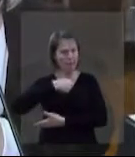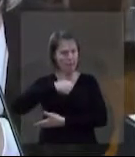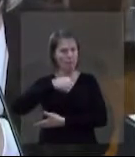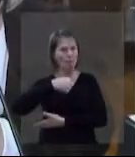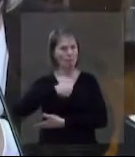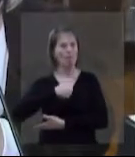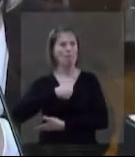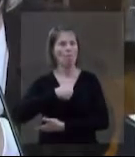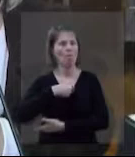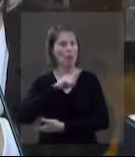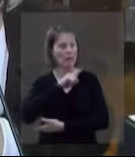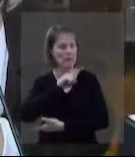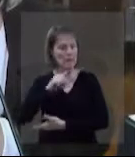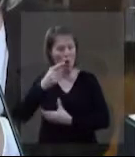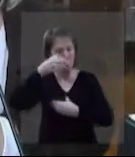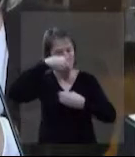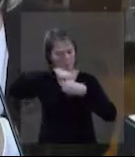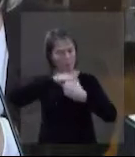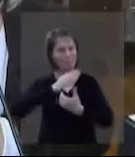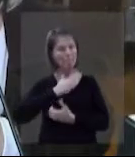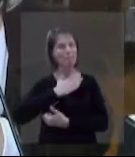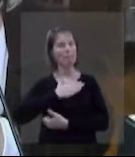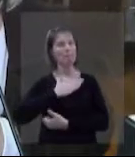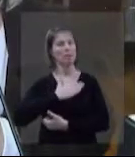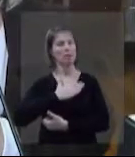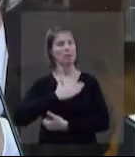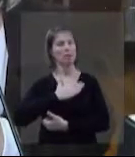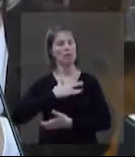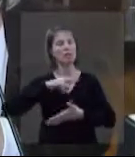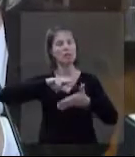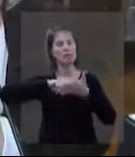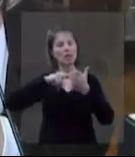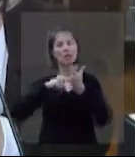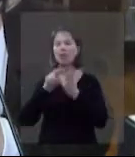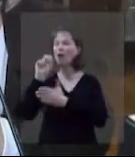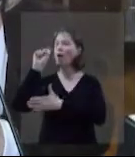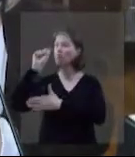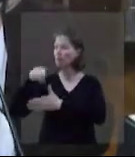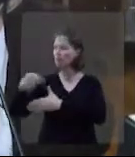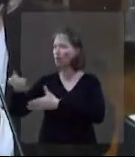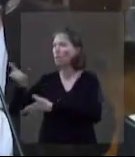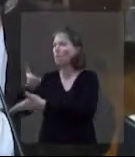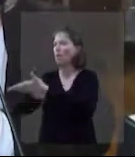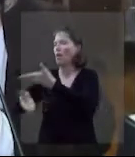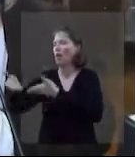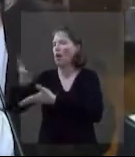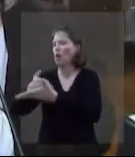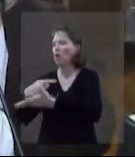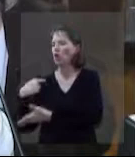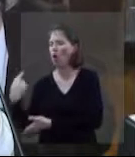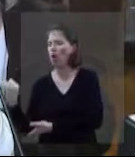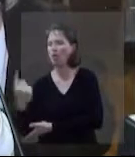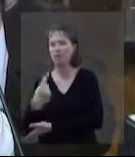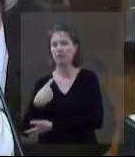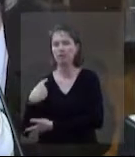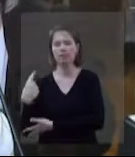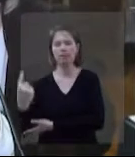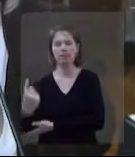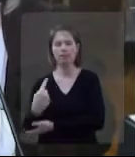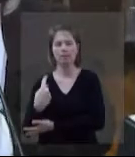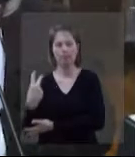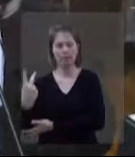O não é um sim para o casal. O não é um sim para nós. a vida dos dois. Para nós.